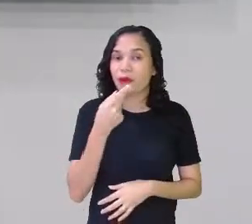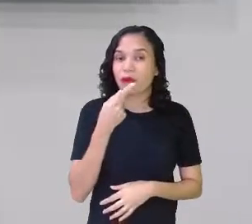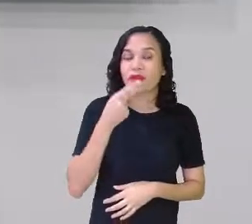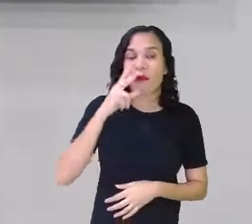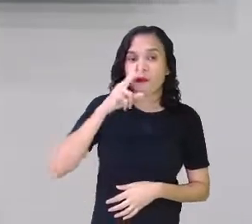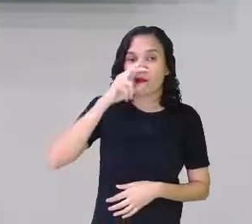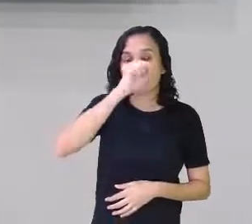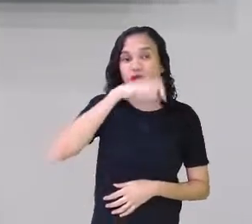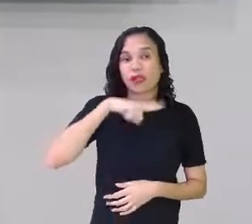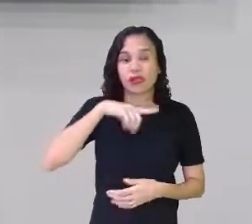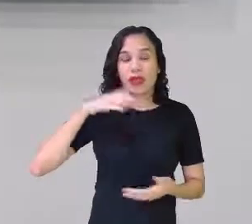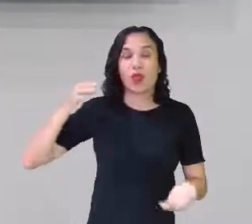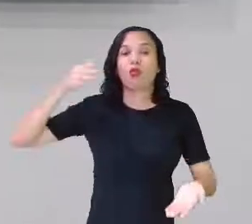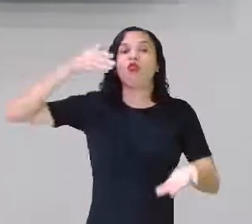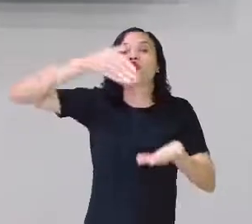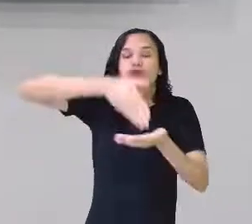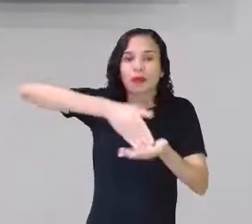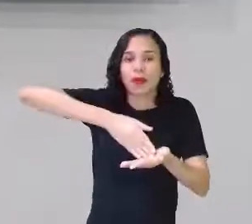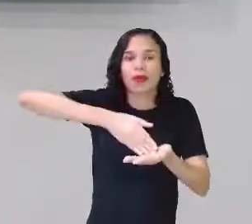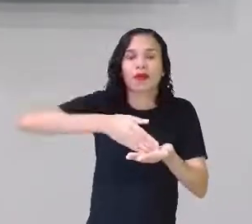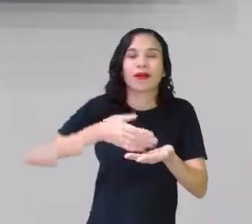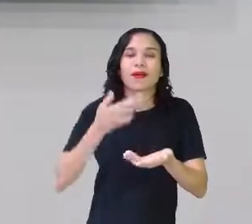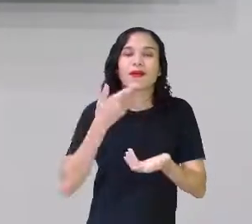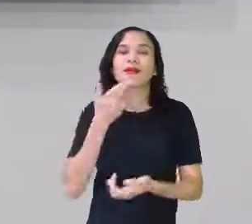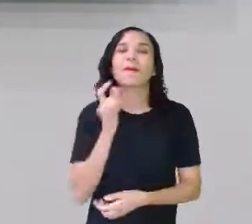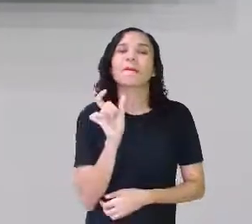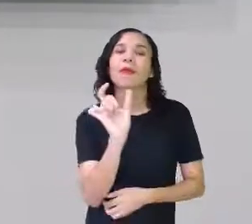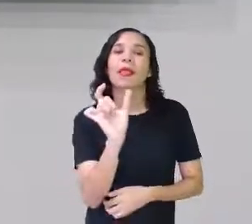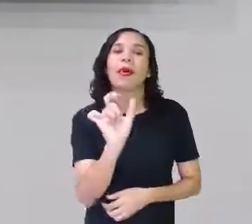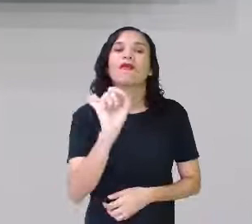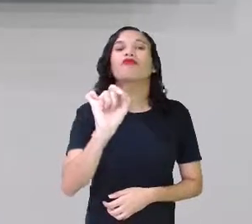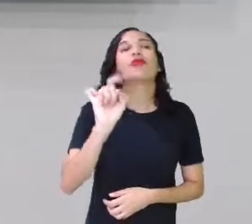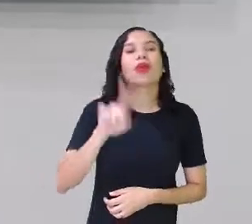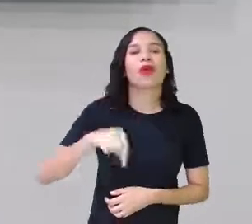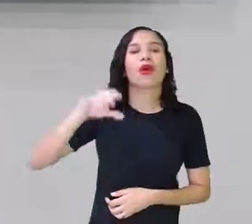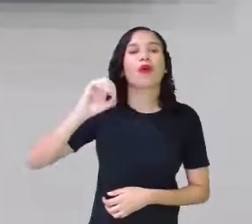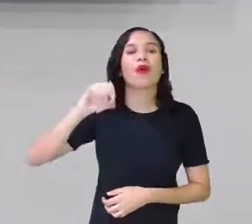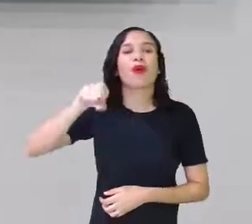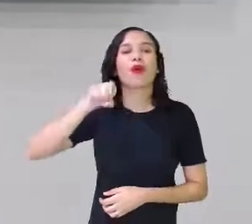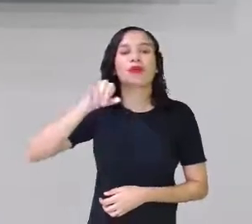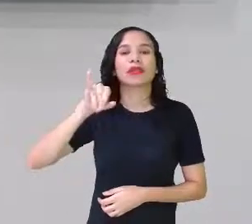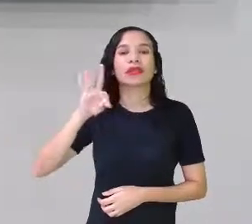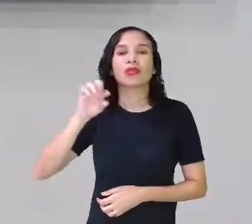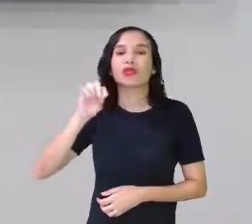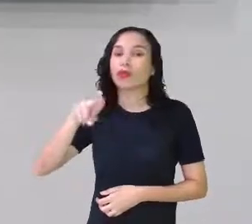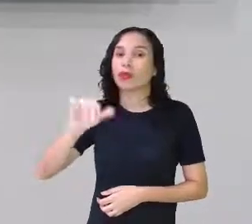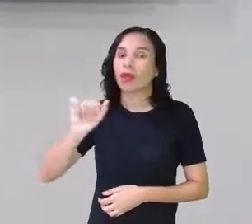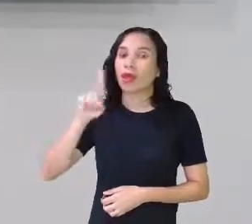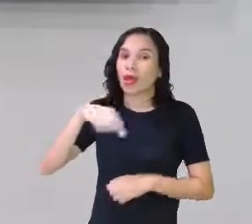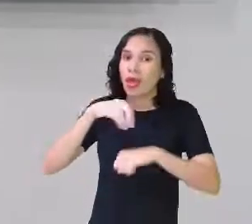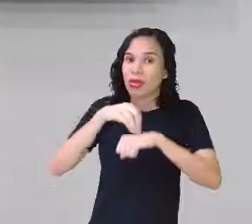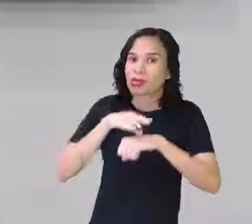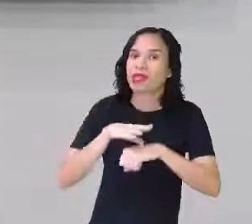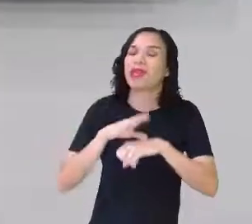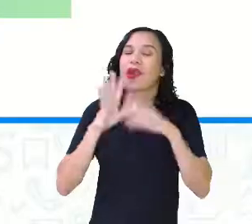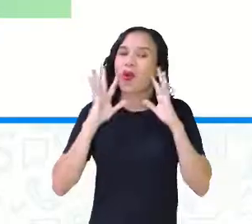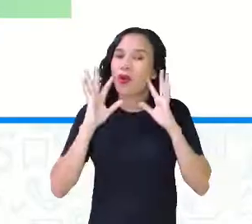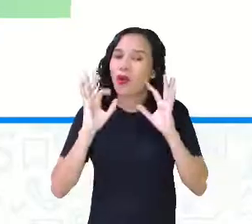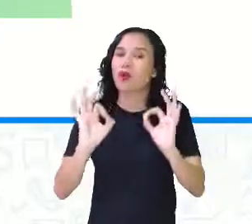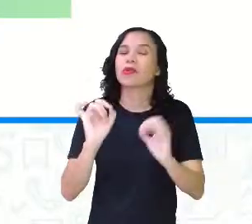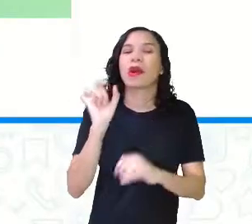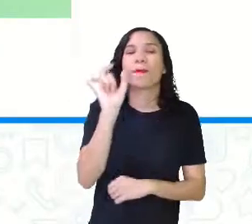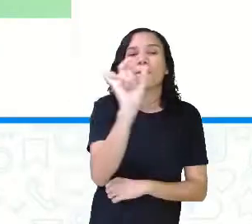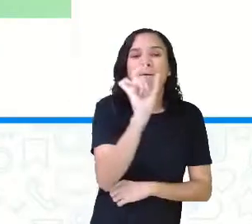força, é a última. Eu vou chamar essa palavra de oxítona. Olha aquela dica de milhões. As